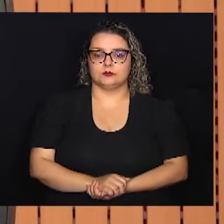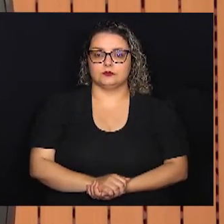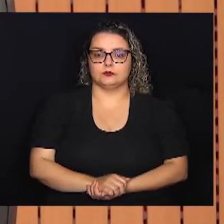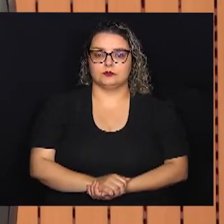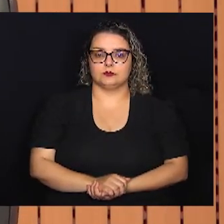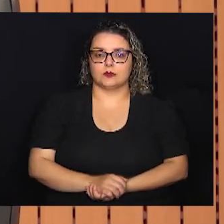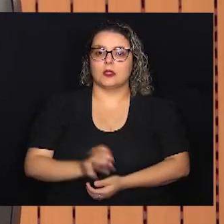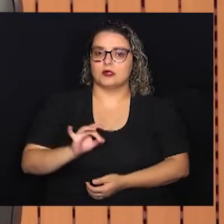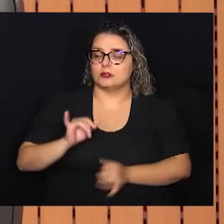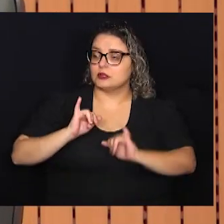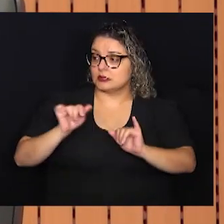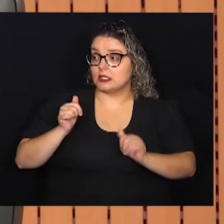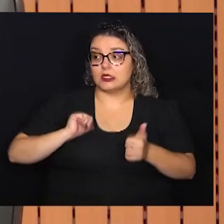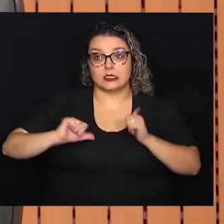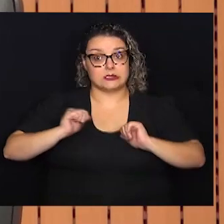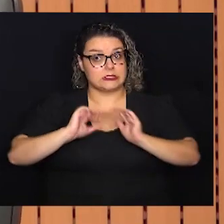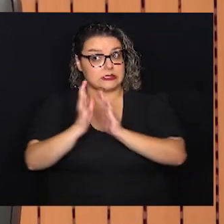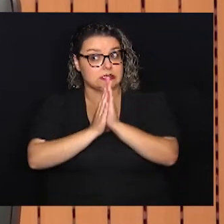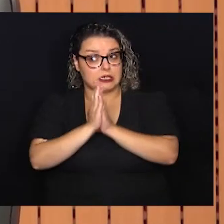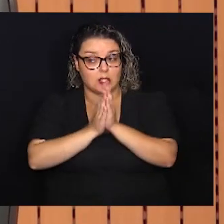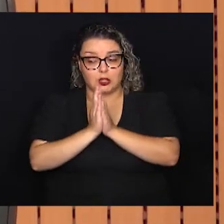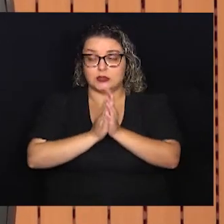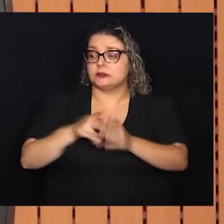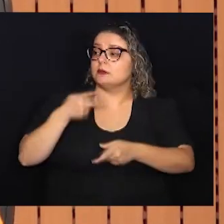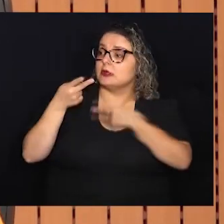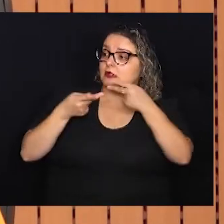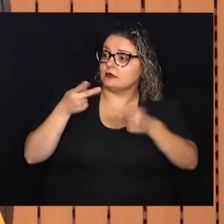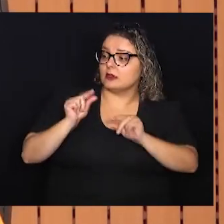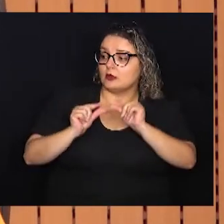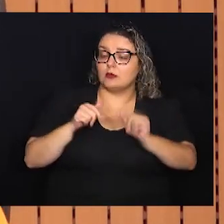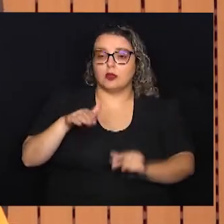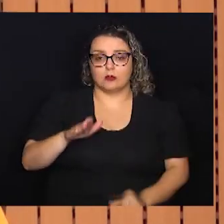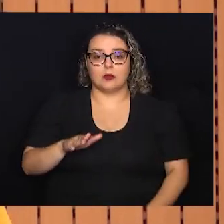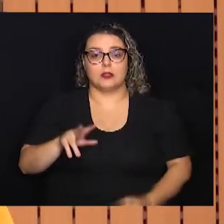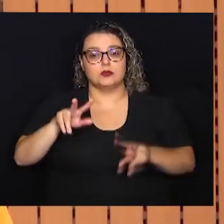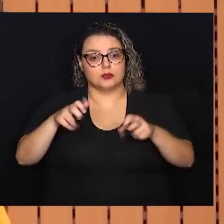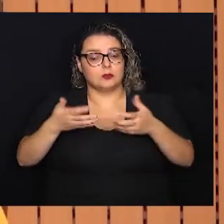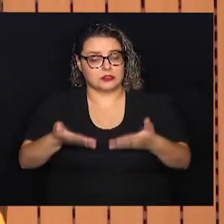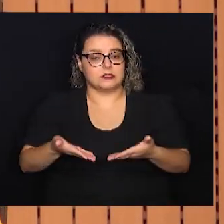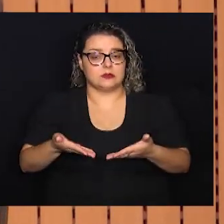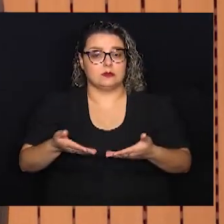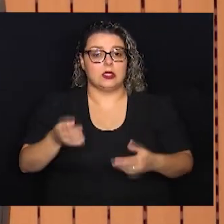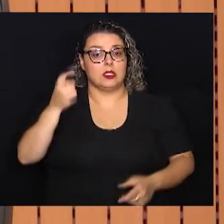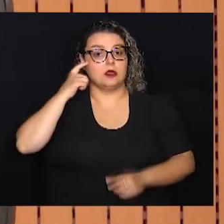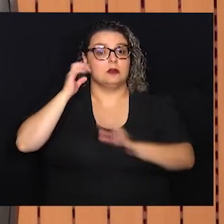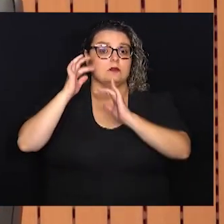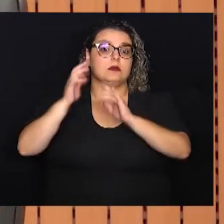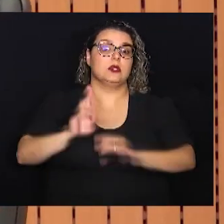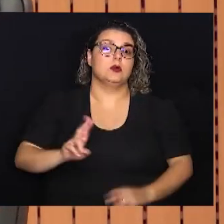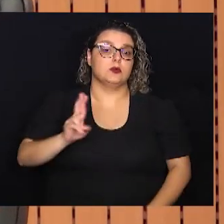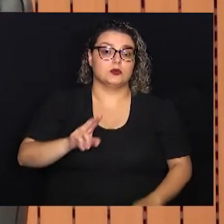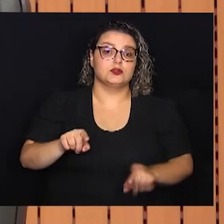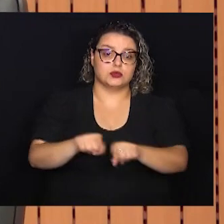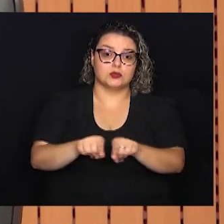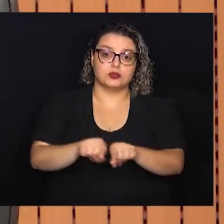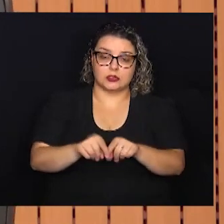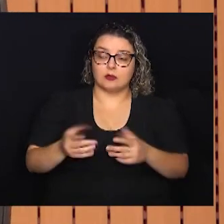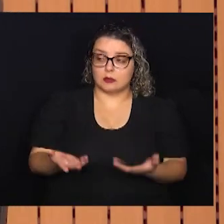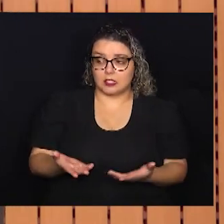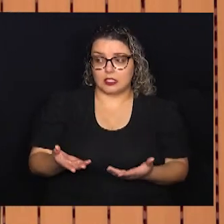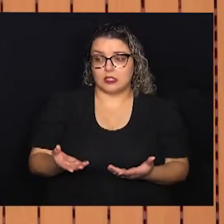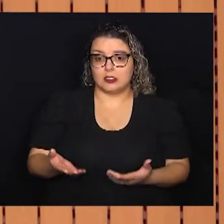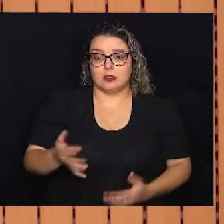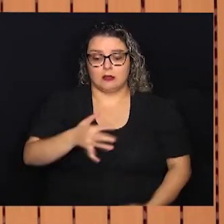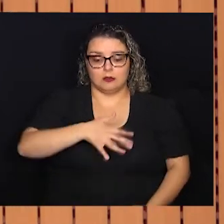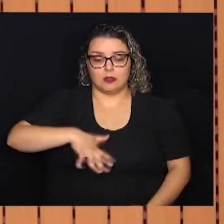Então, só dizer que eu estou bem ansiosa para que a gente possa falar um pouco mais sobre isso, né? E pensar as aplicações,